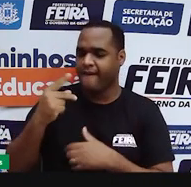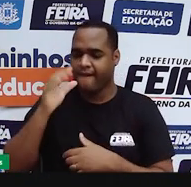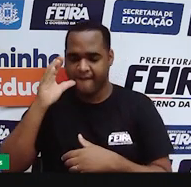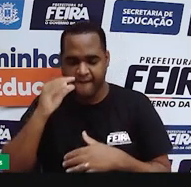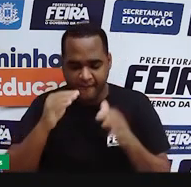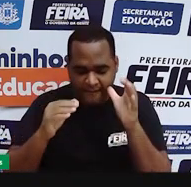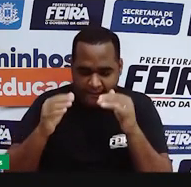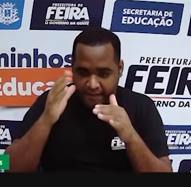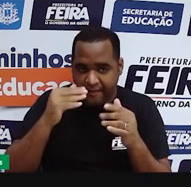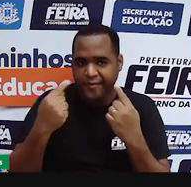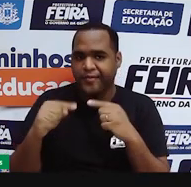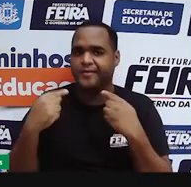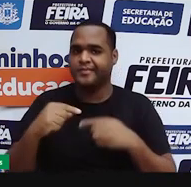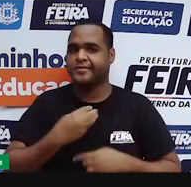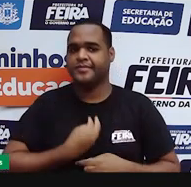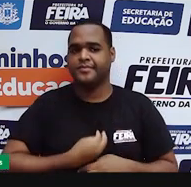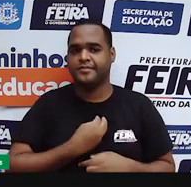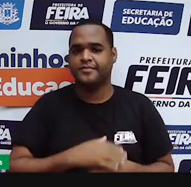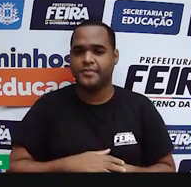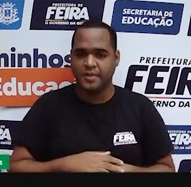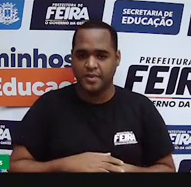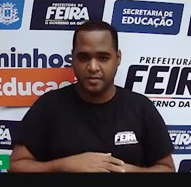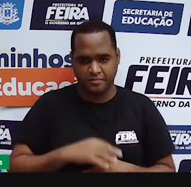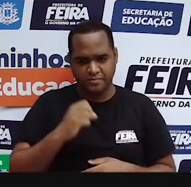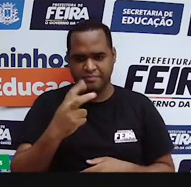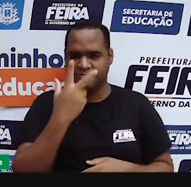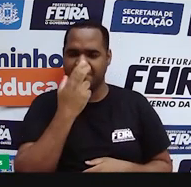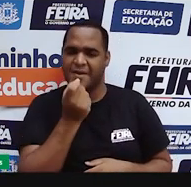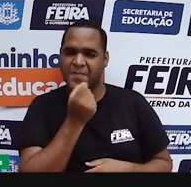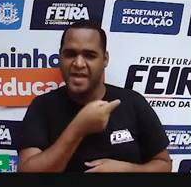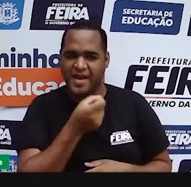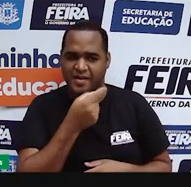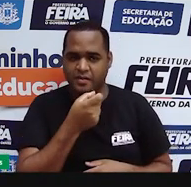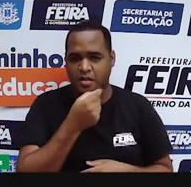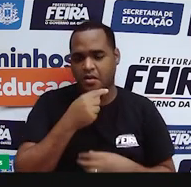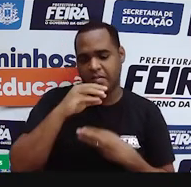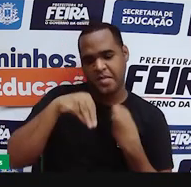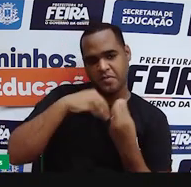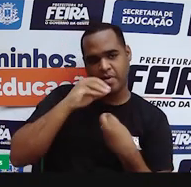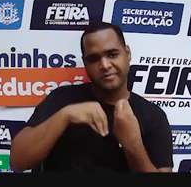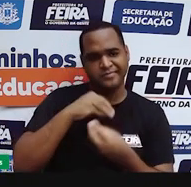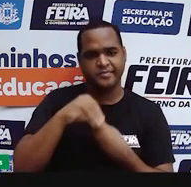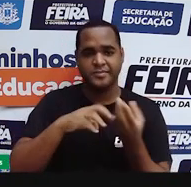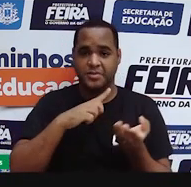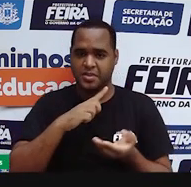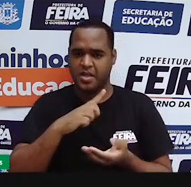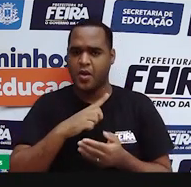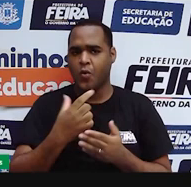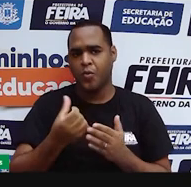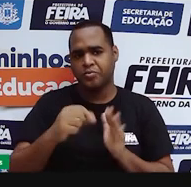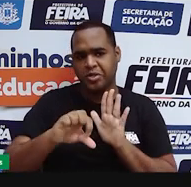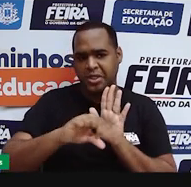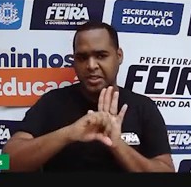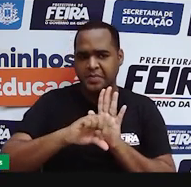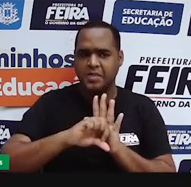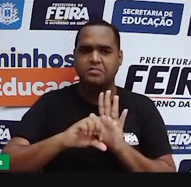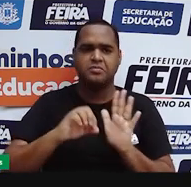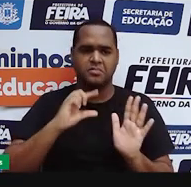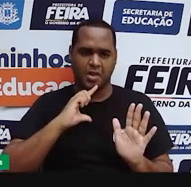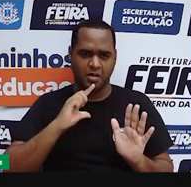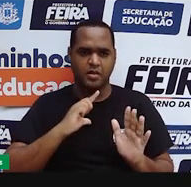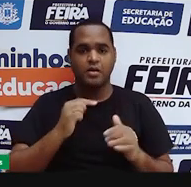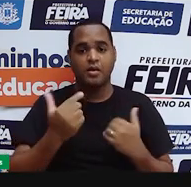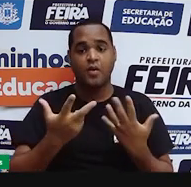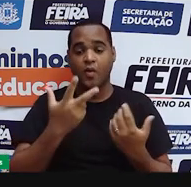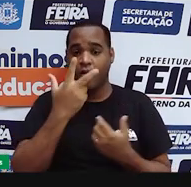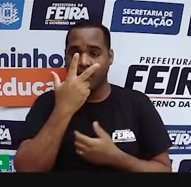pode se questionar se aquilo ali é uma sátira, se é uma piada, se é um meme, né? A gente pode e deve, né? Já que a gente viu que o meme não é um tipo de